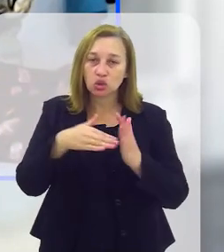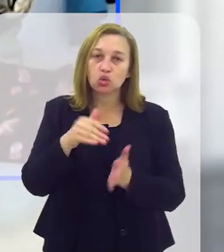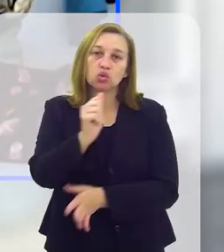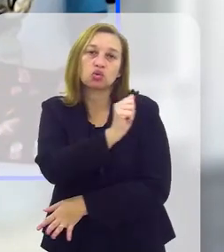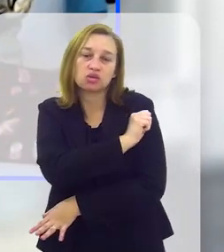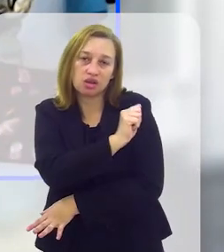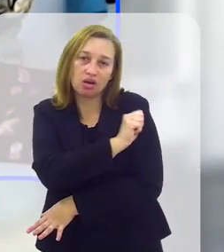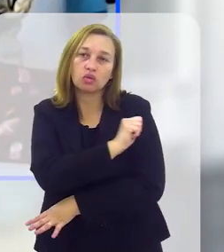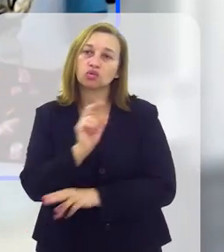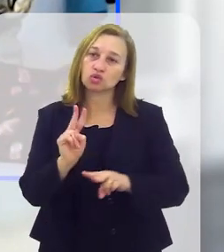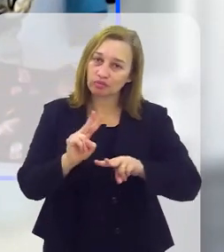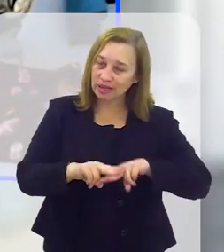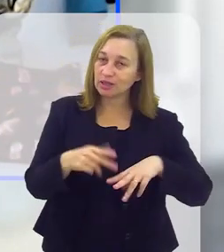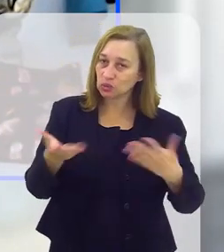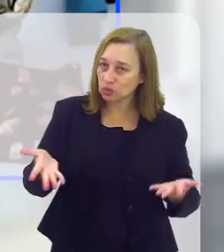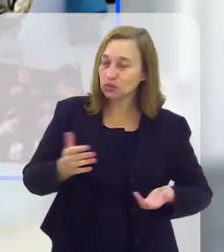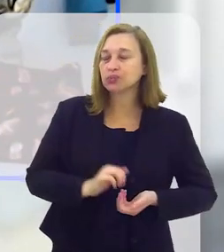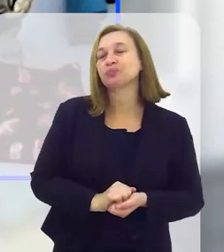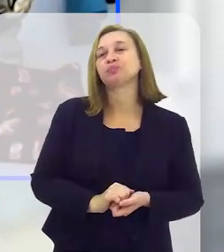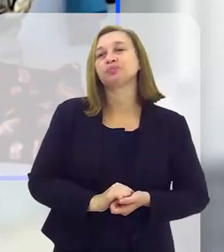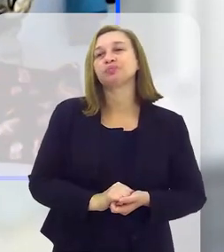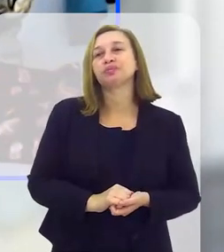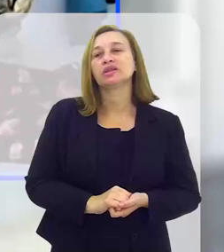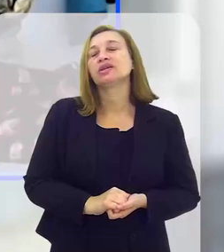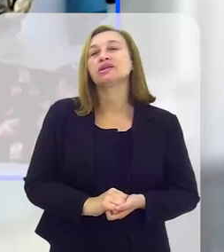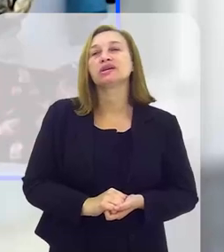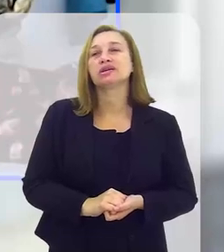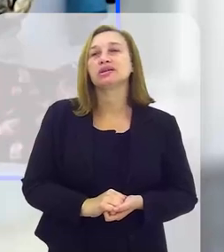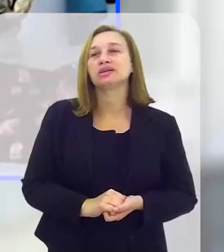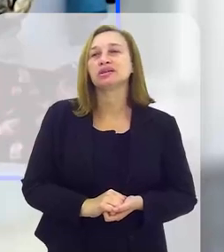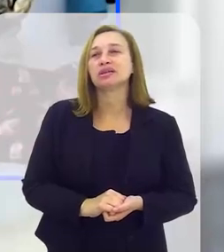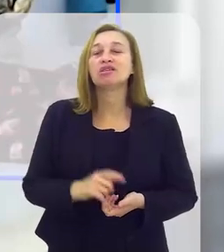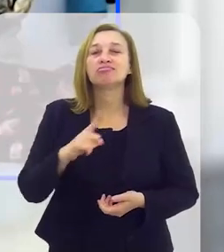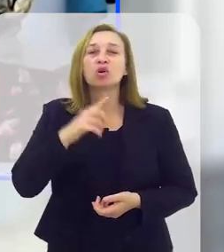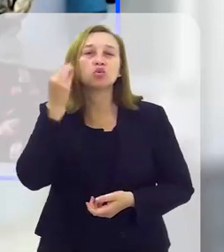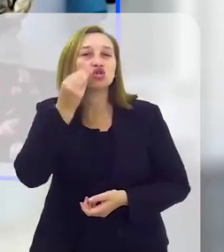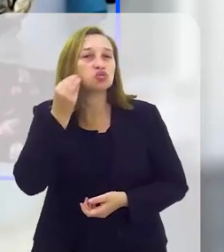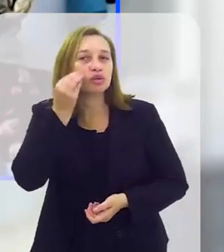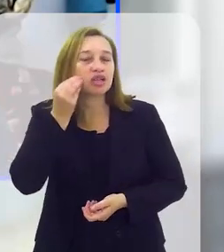realmente, mais do que professora, é uma mãe, é uma mãe desses